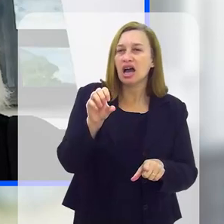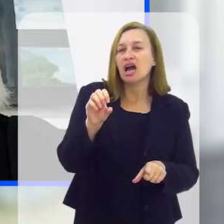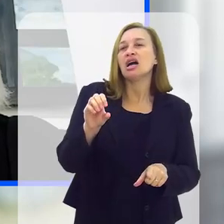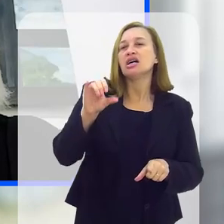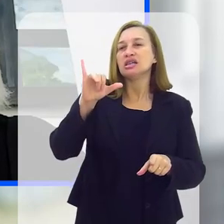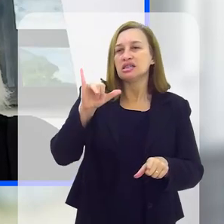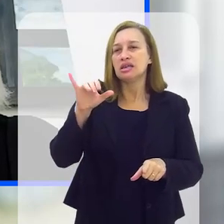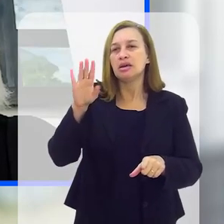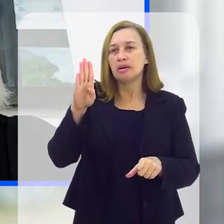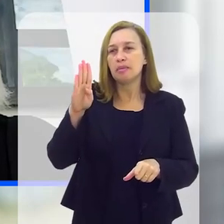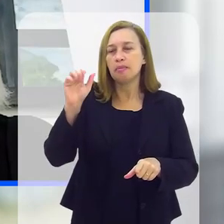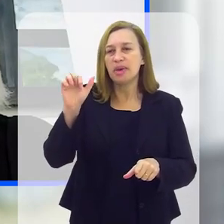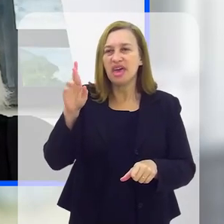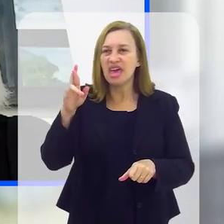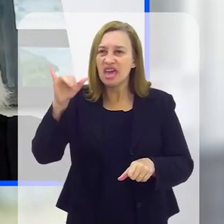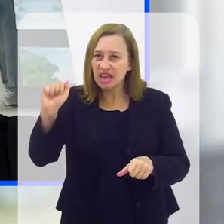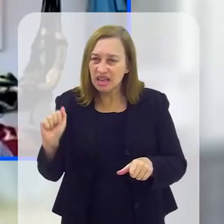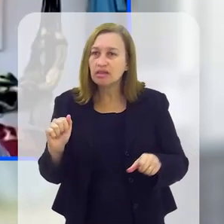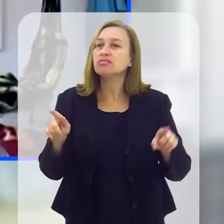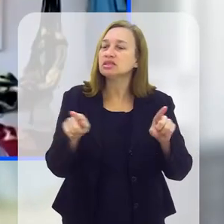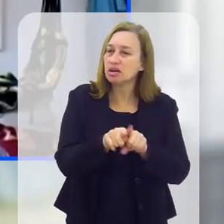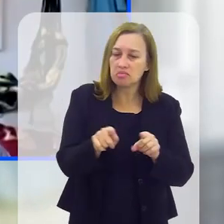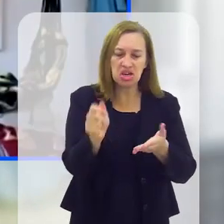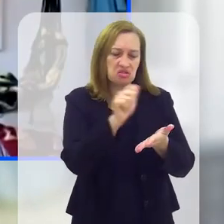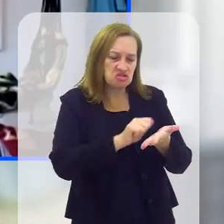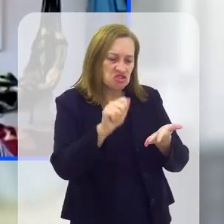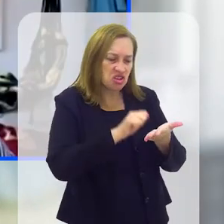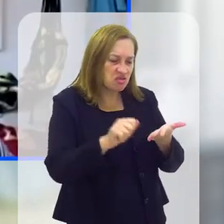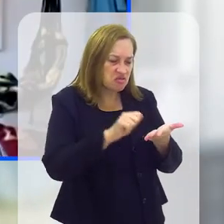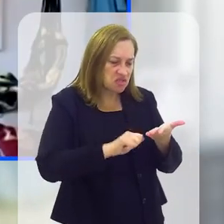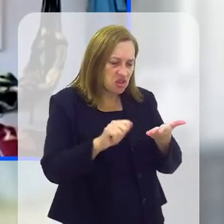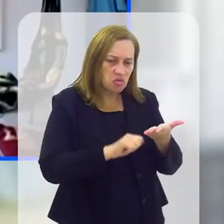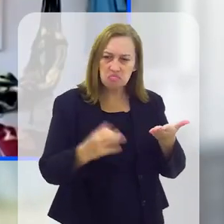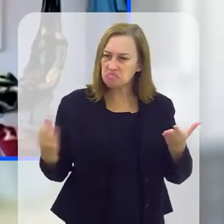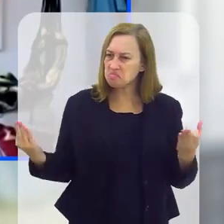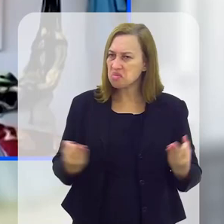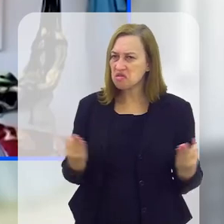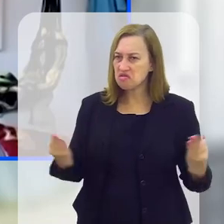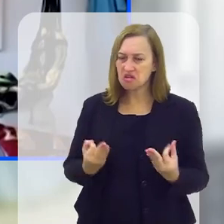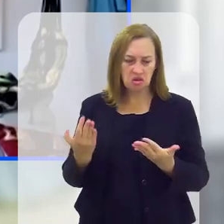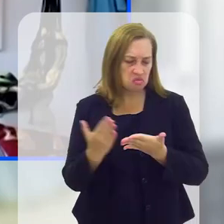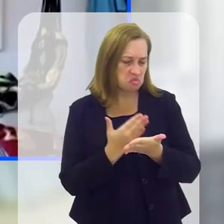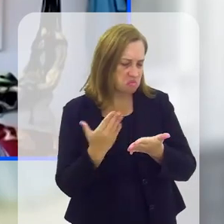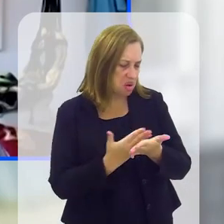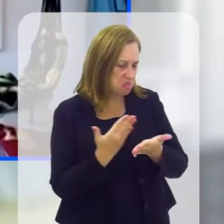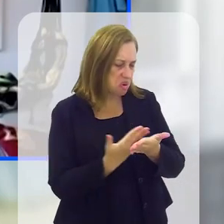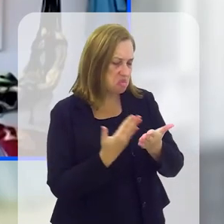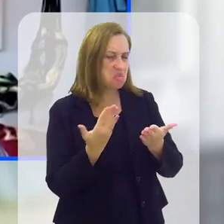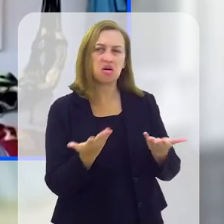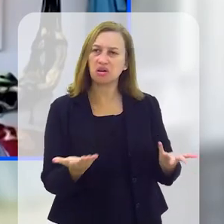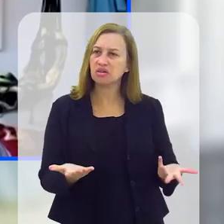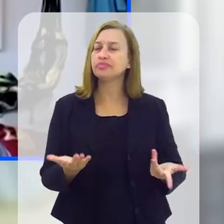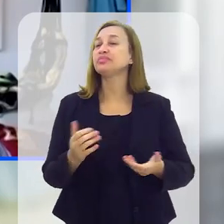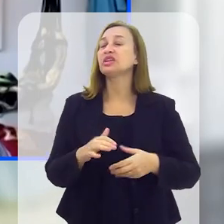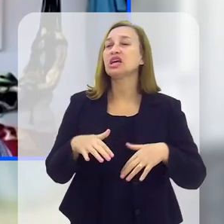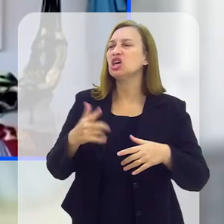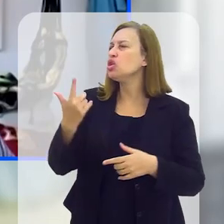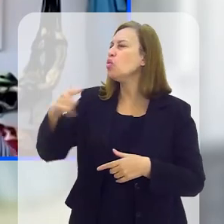Sibéria. Aqui entre nós tivemos Graciliano Ramos, esse extraordinário escritor,